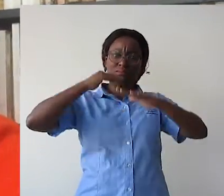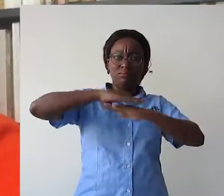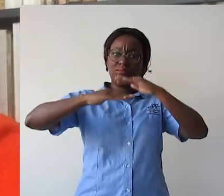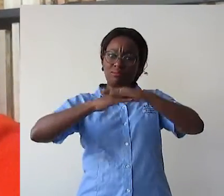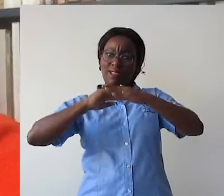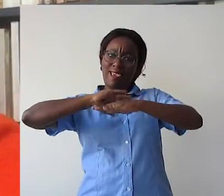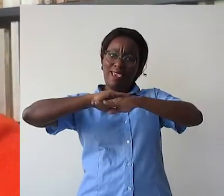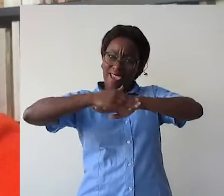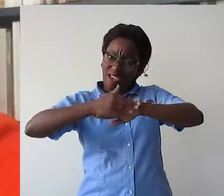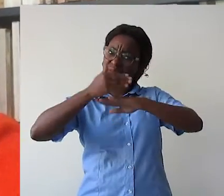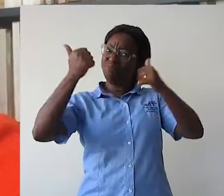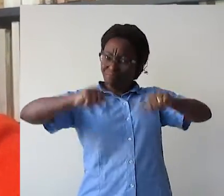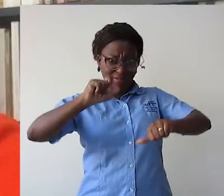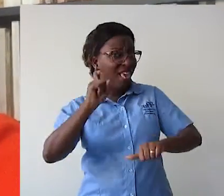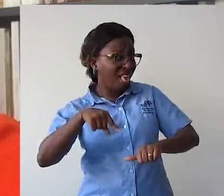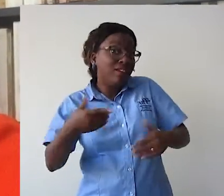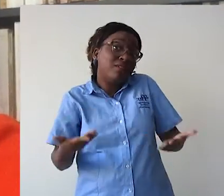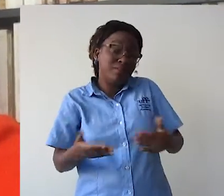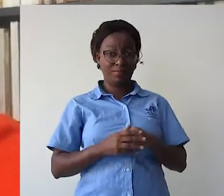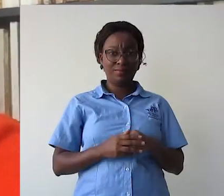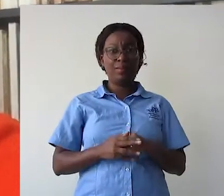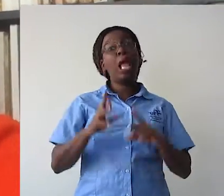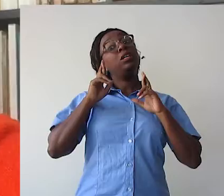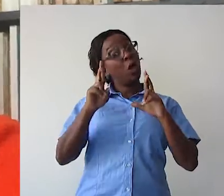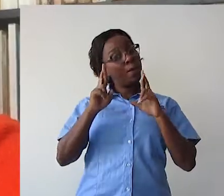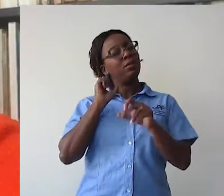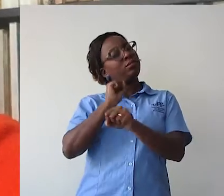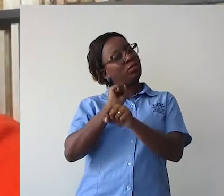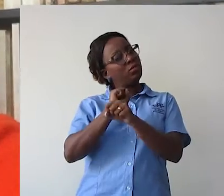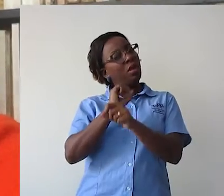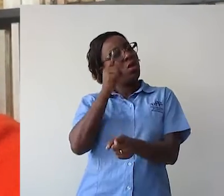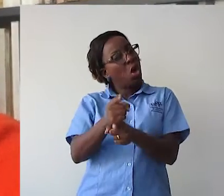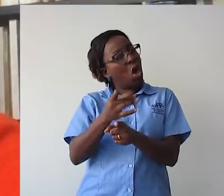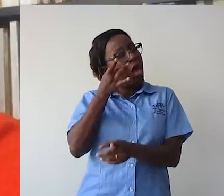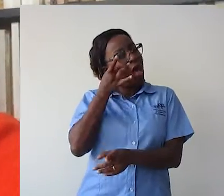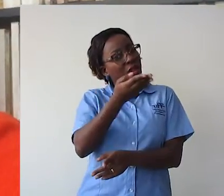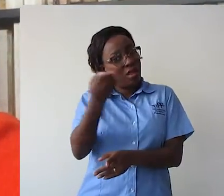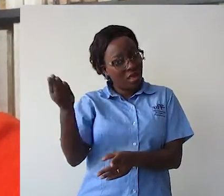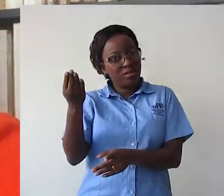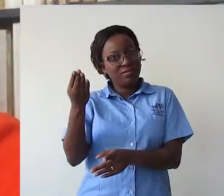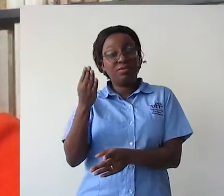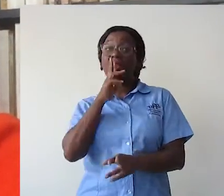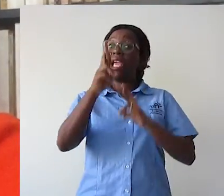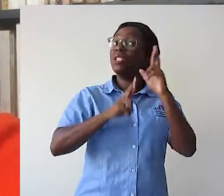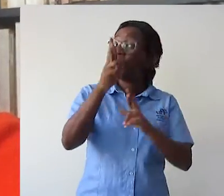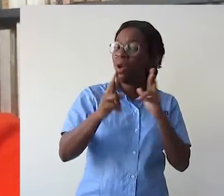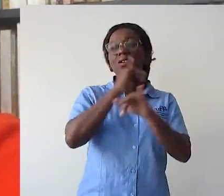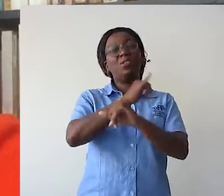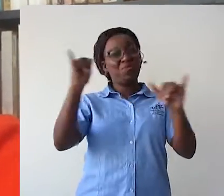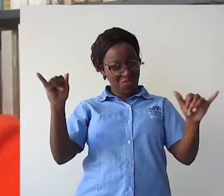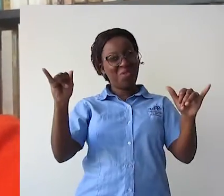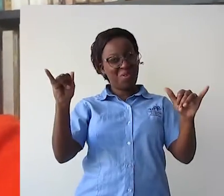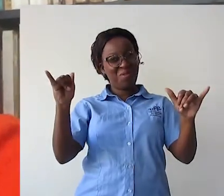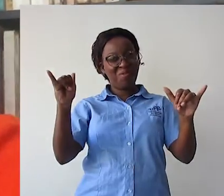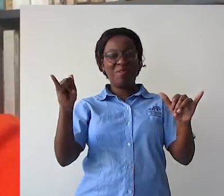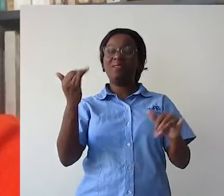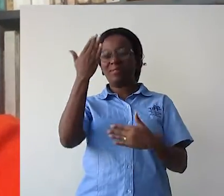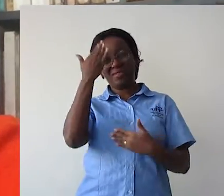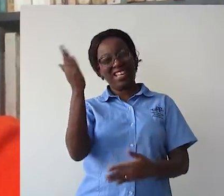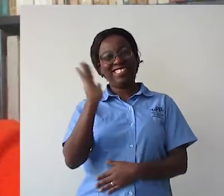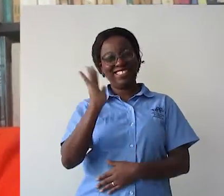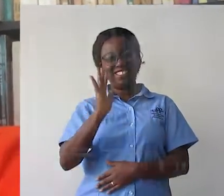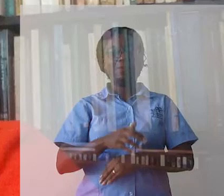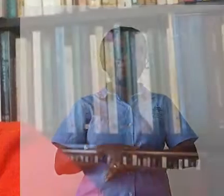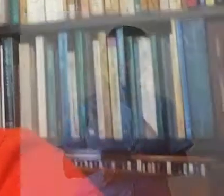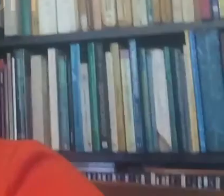em especial aqueles ligados à estruturação do ego. Eu espero muito em breve poder encontrar vocês presencialmente e compartilhar